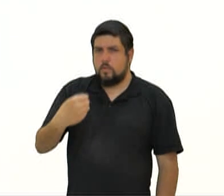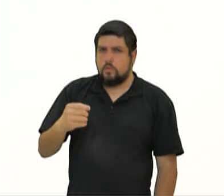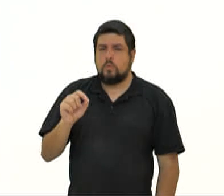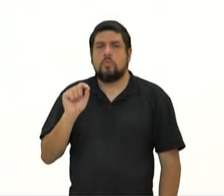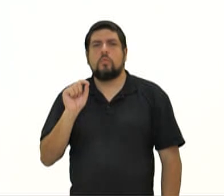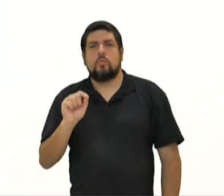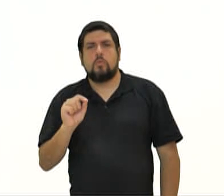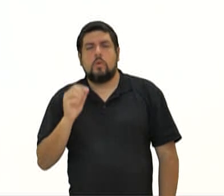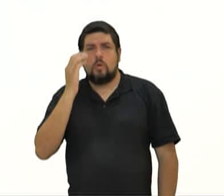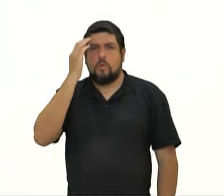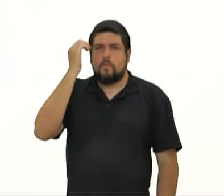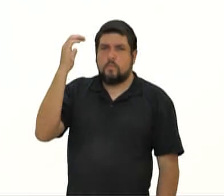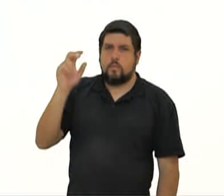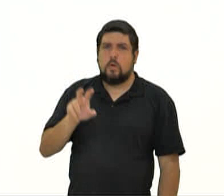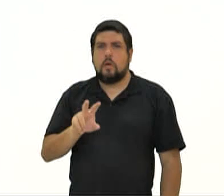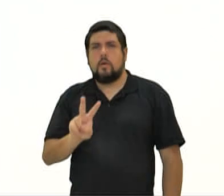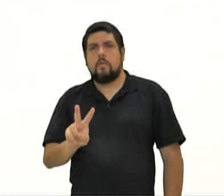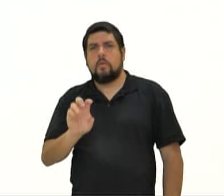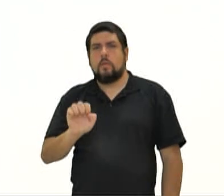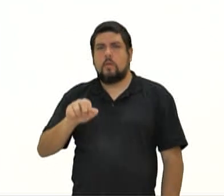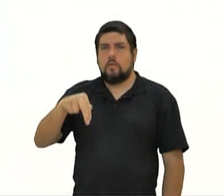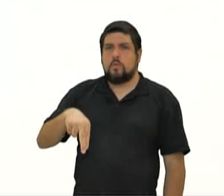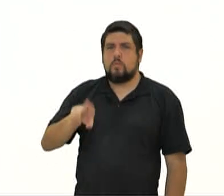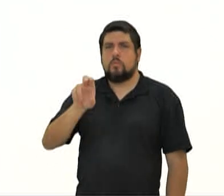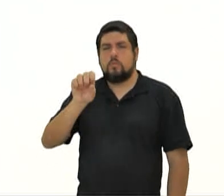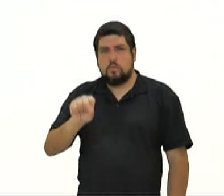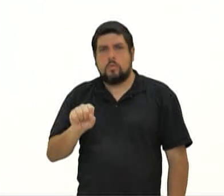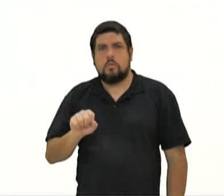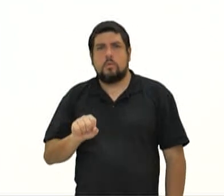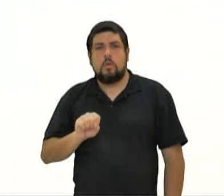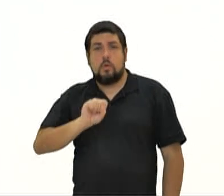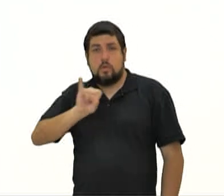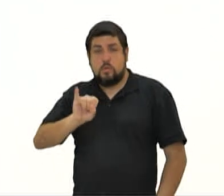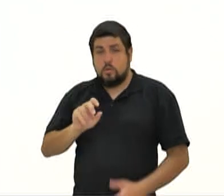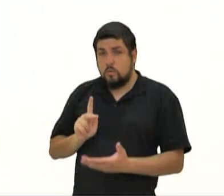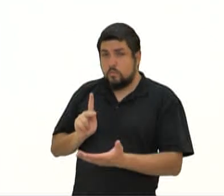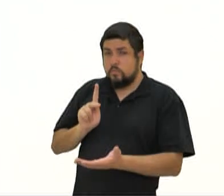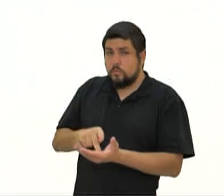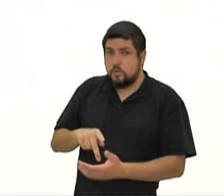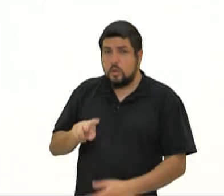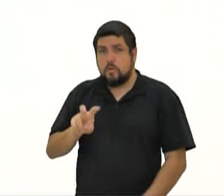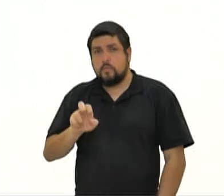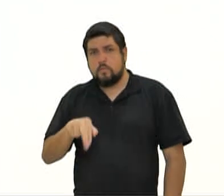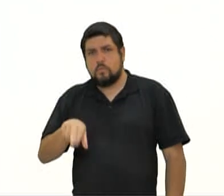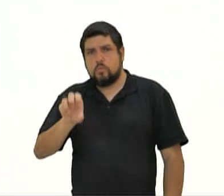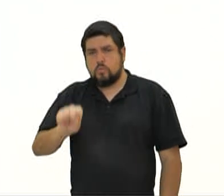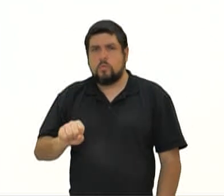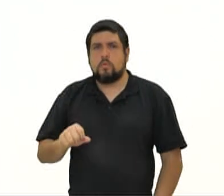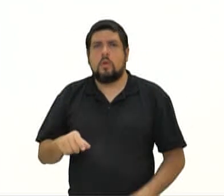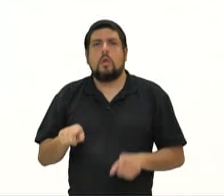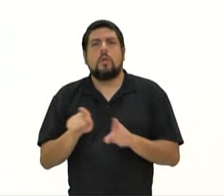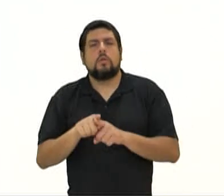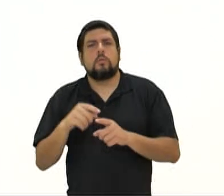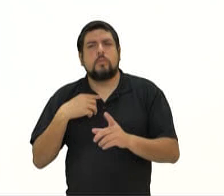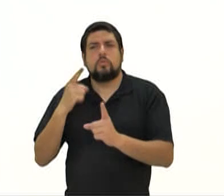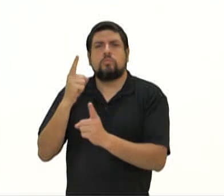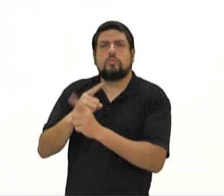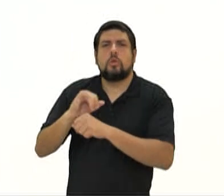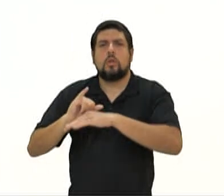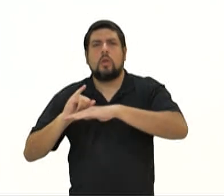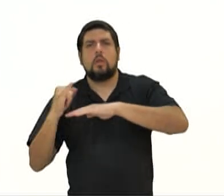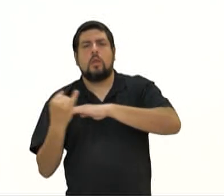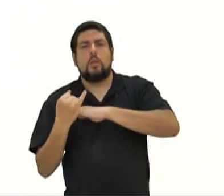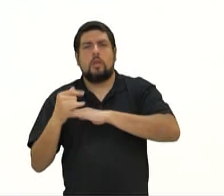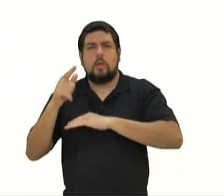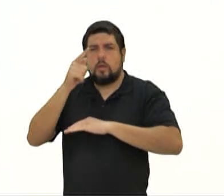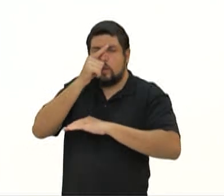Vênus, que inclusive vocês viram naquela aula, foi discutido se ela realmente era Vênus, e Milo porque ela foi encontrada numa ilha grega de Milo. É